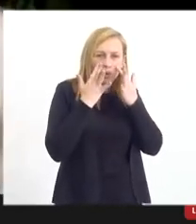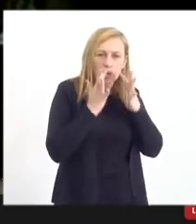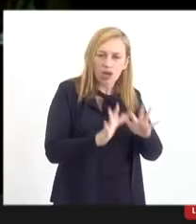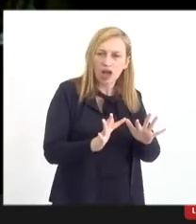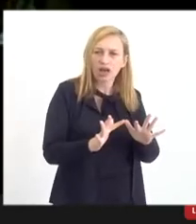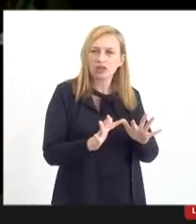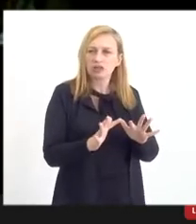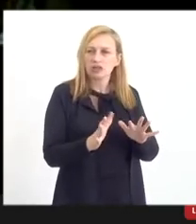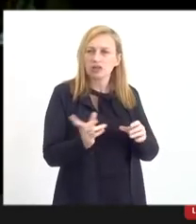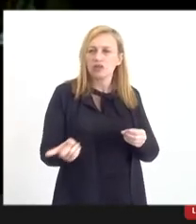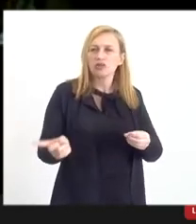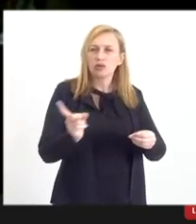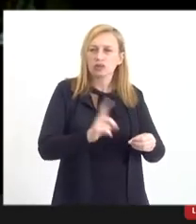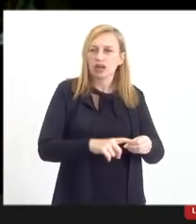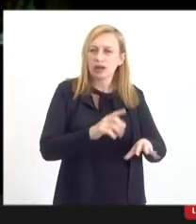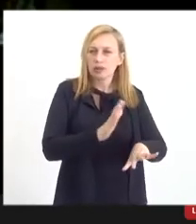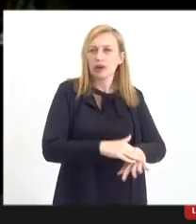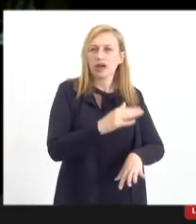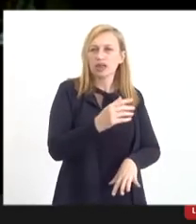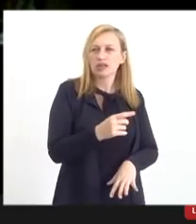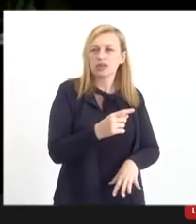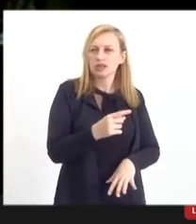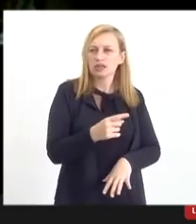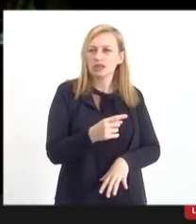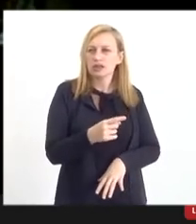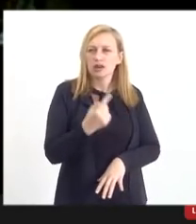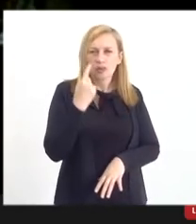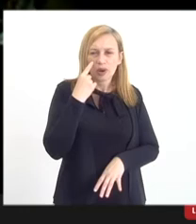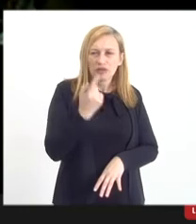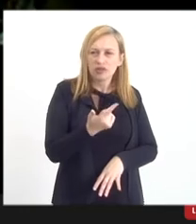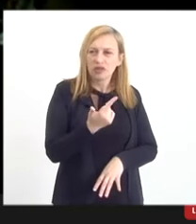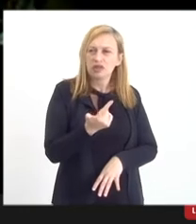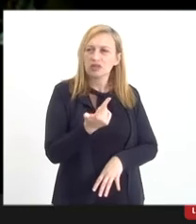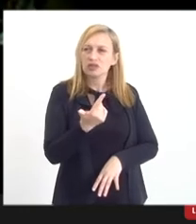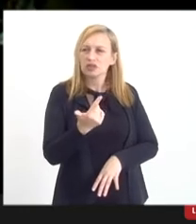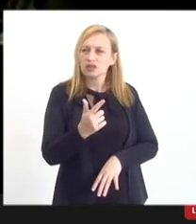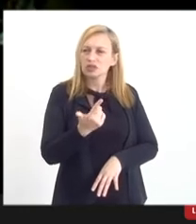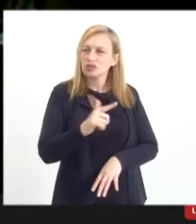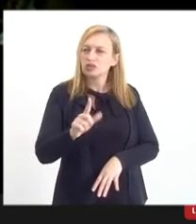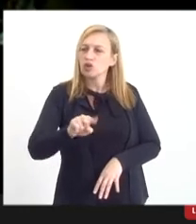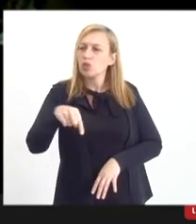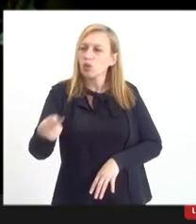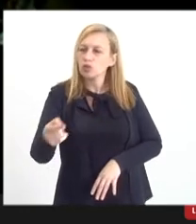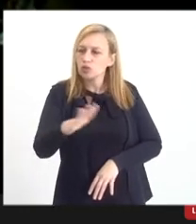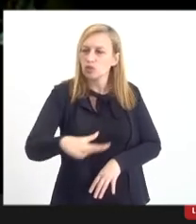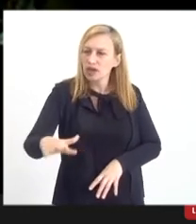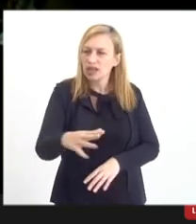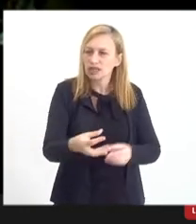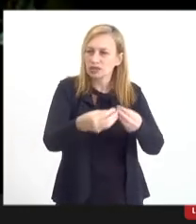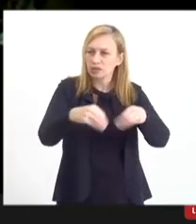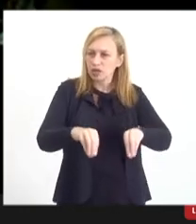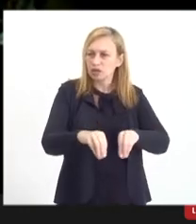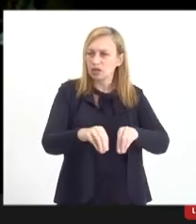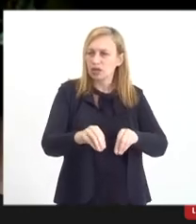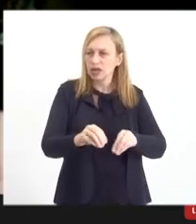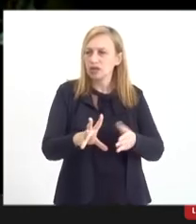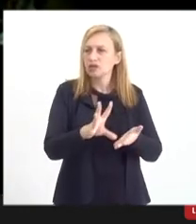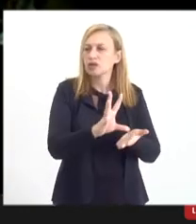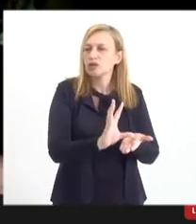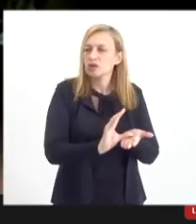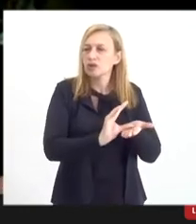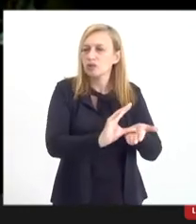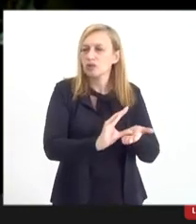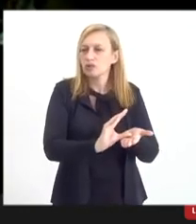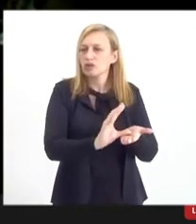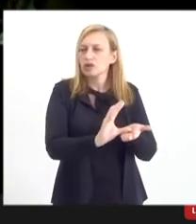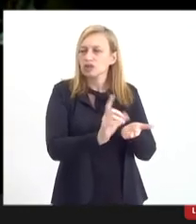como a envoltária maior para ver se não tem nenhum outro setor que está sendo prejudicado com essa medida, essa